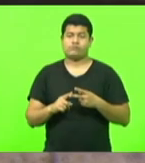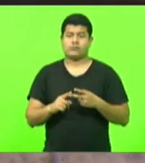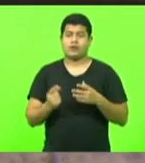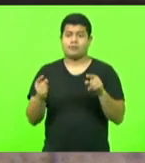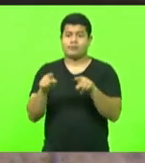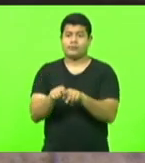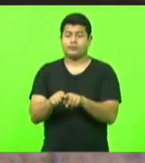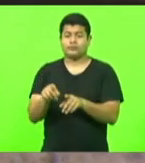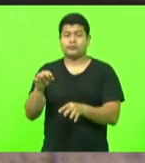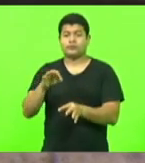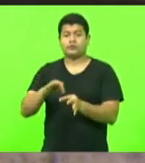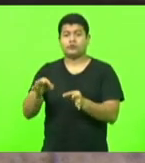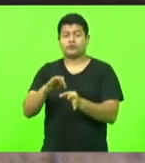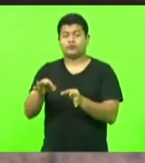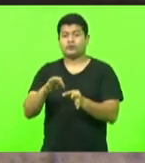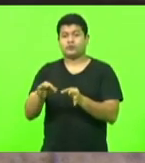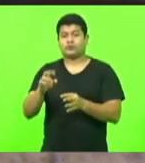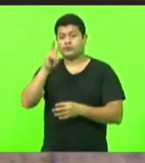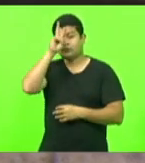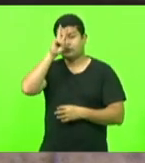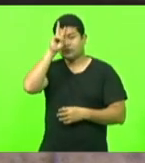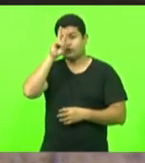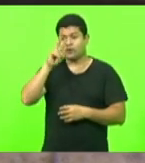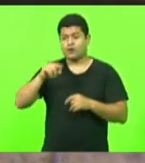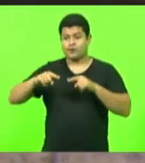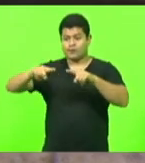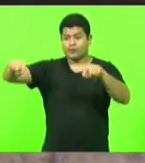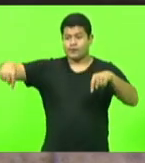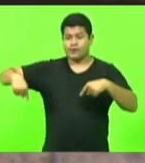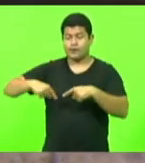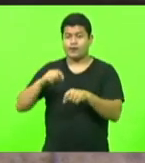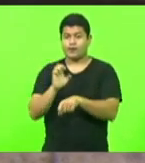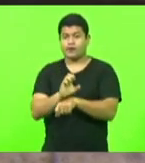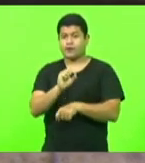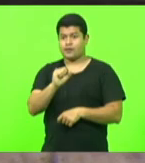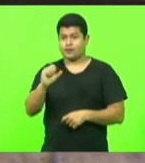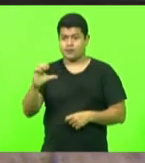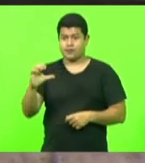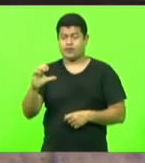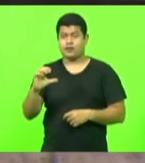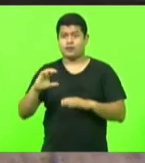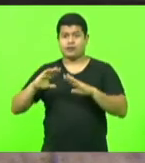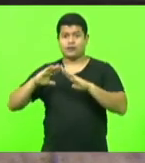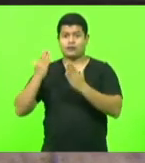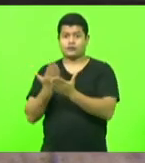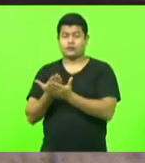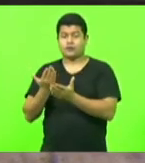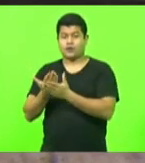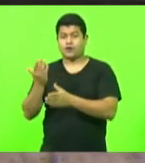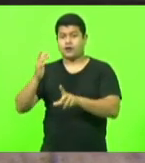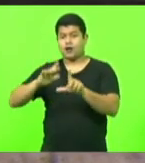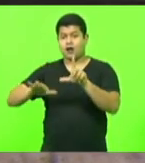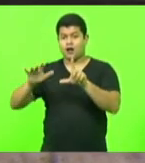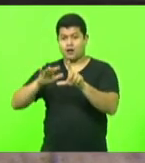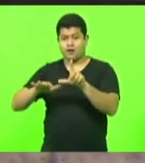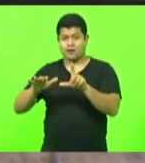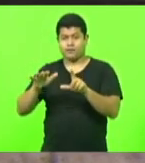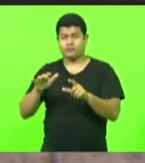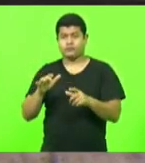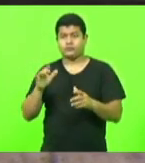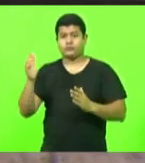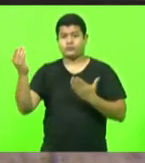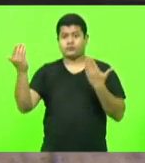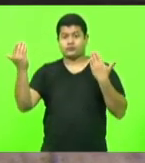Instituto Histórico e Geográfico de Santa Catarina e também a Academia Catarinense de Letras, o concurso que